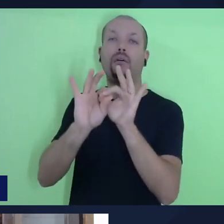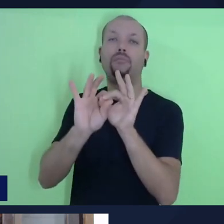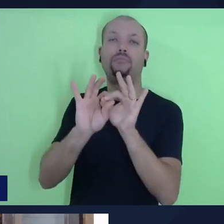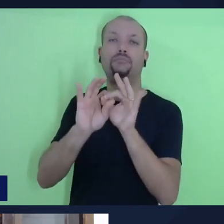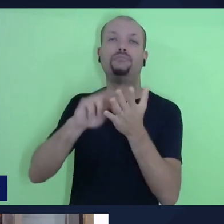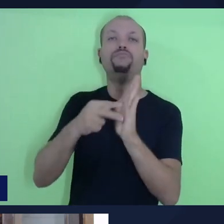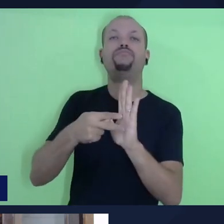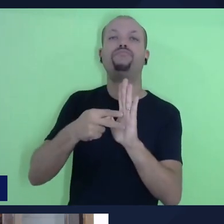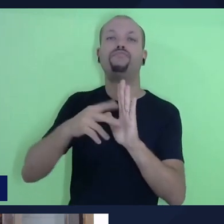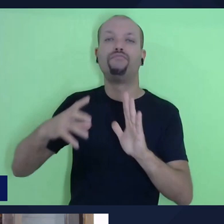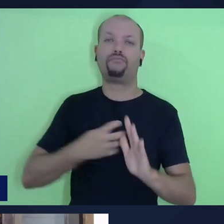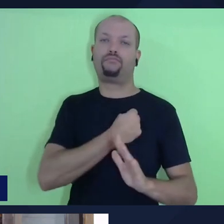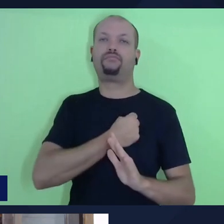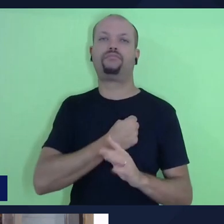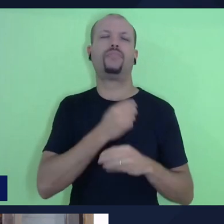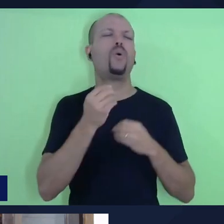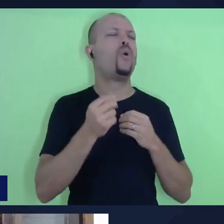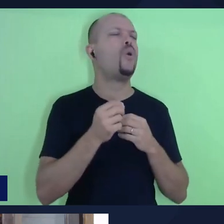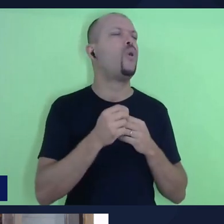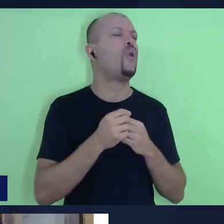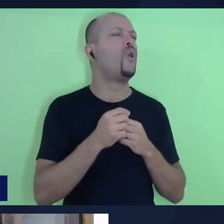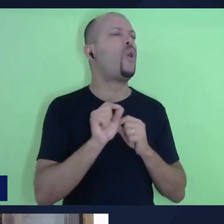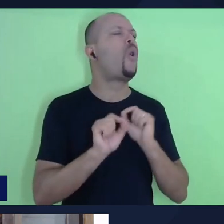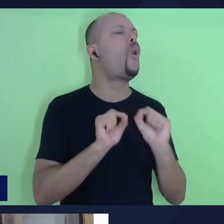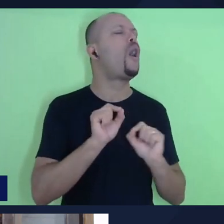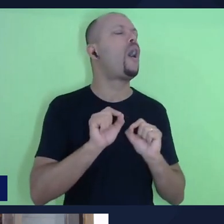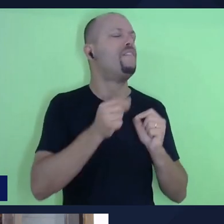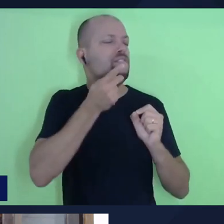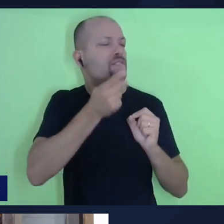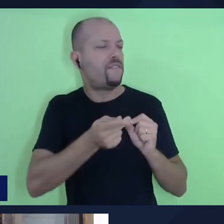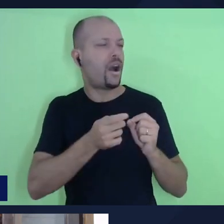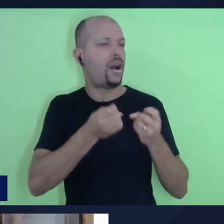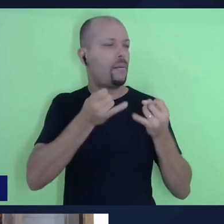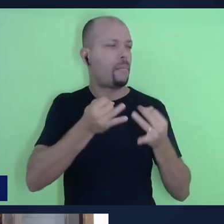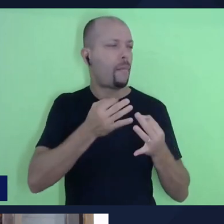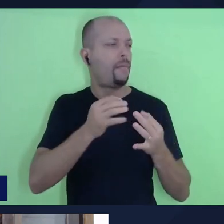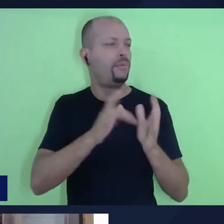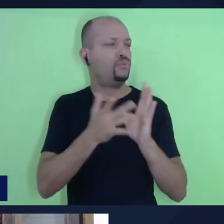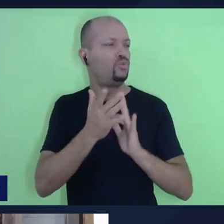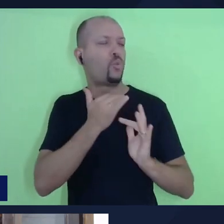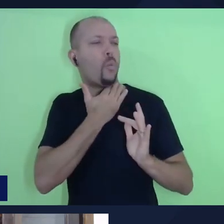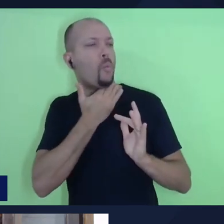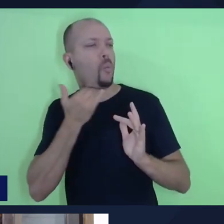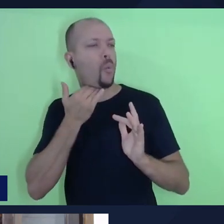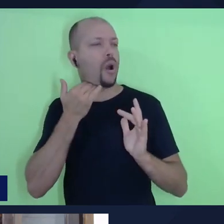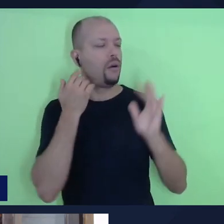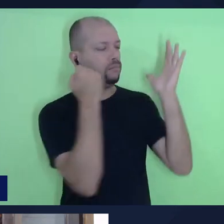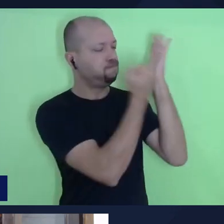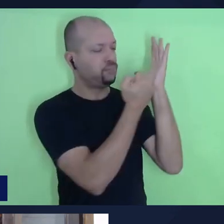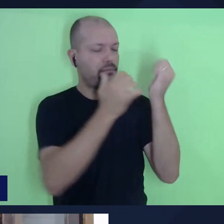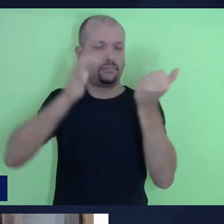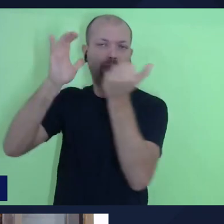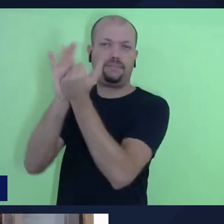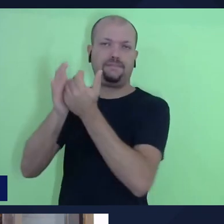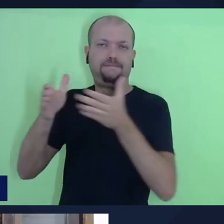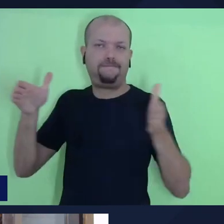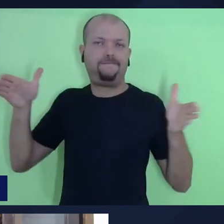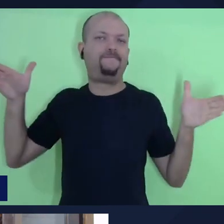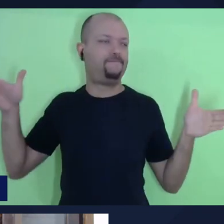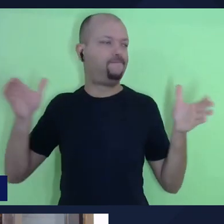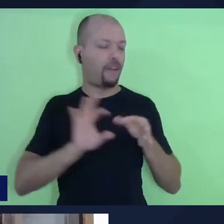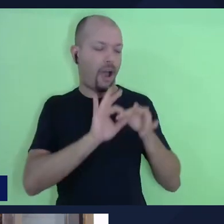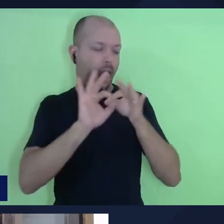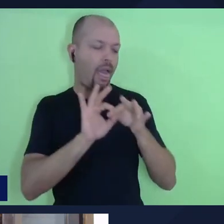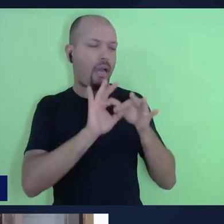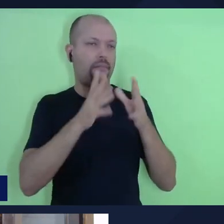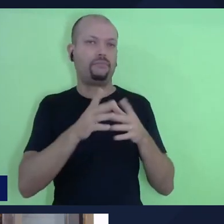poderíamos falar a respeito da morte de Cristo na cruz do Calvário, como sendo uma aliança, a luz de 1 João